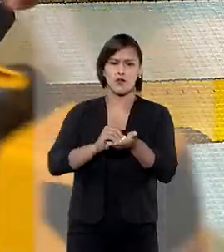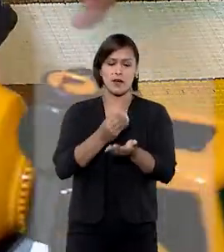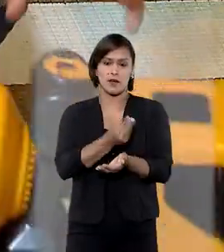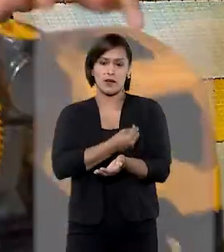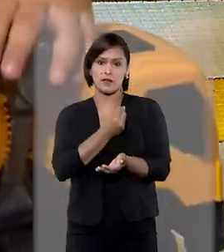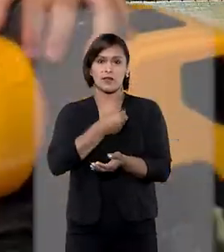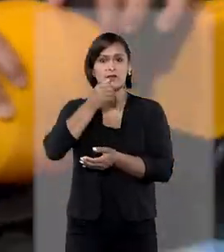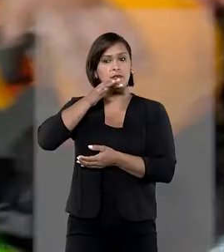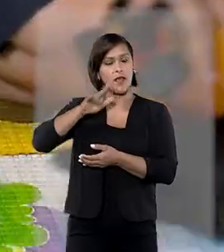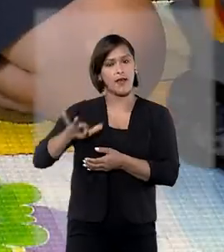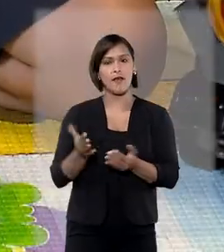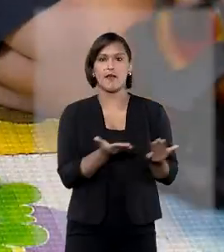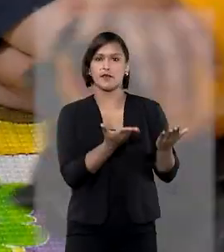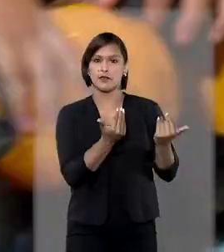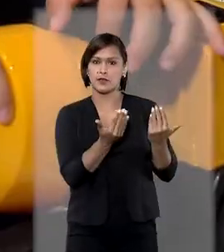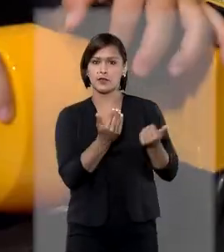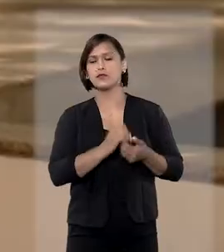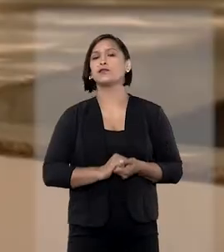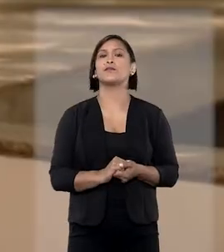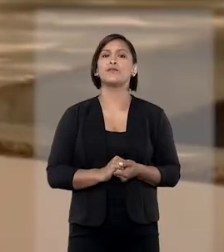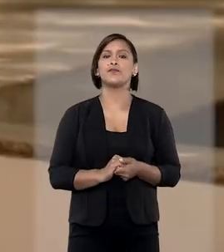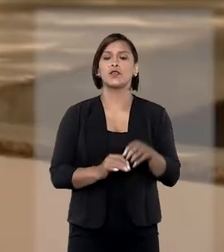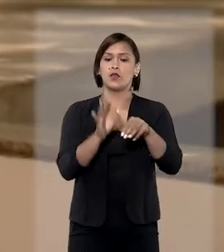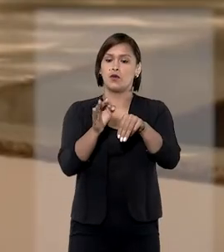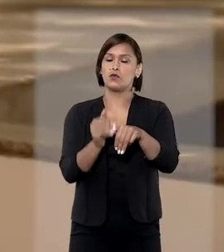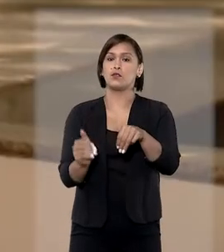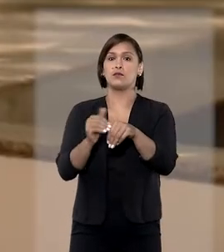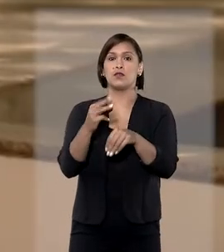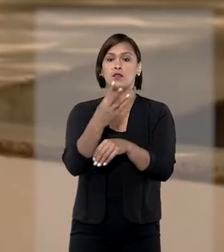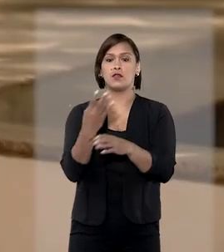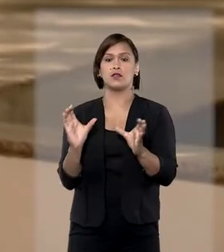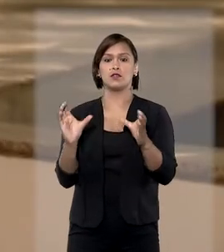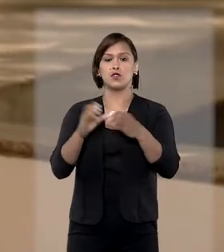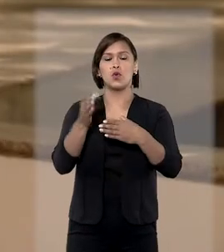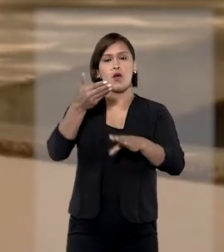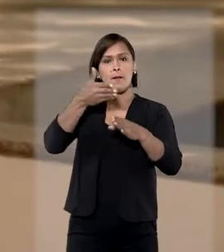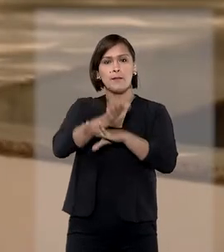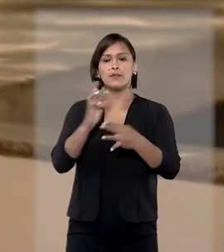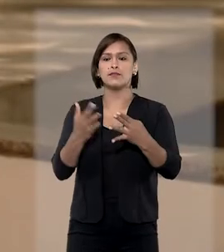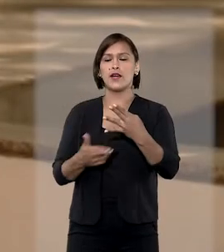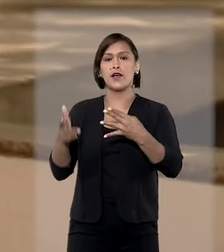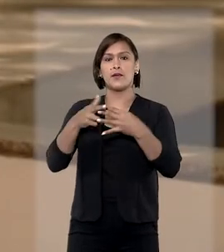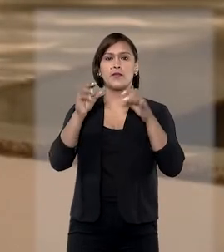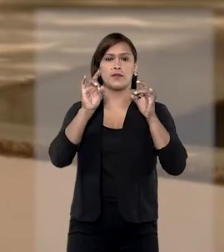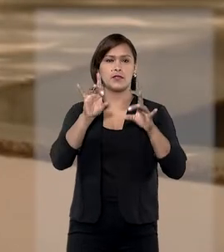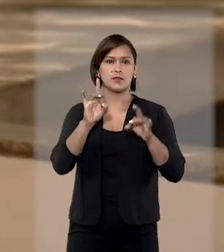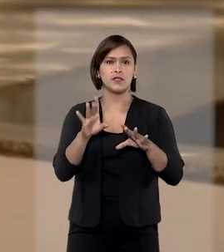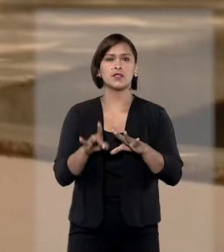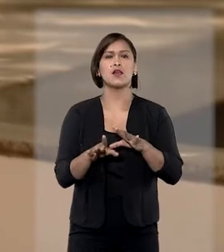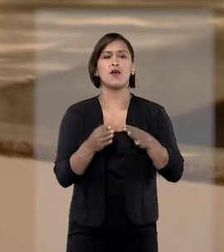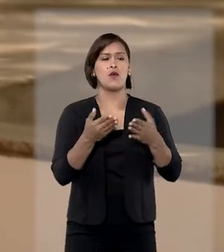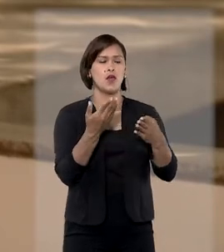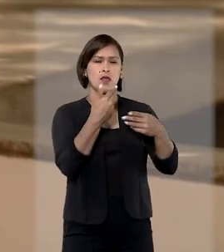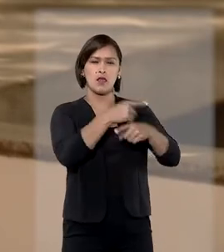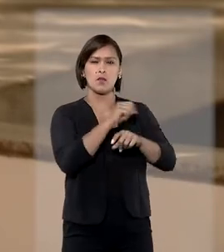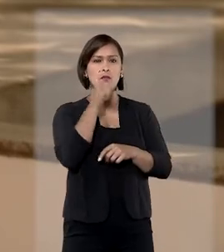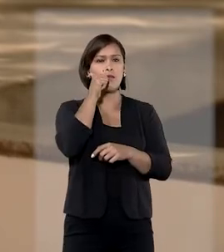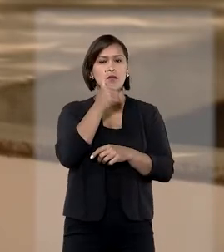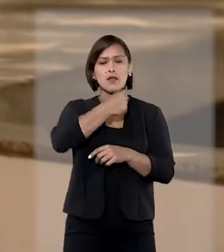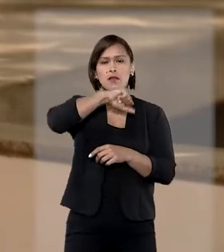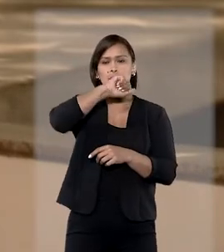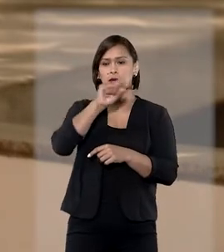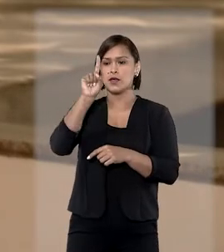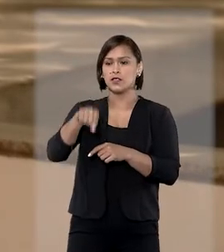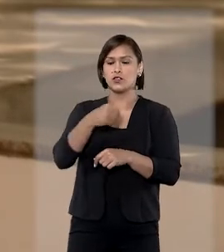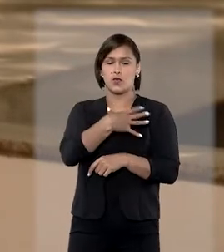necessidades da criança ou do adolescente. Os ministros da terceira turma deram provimento ao recurso especial interposto pela mãe de uma